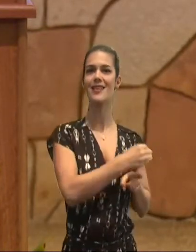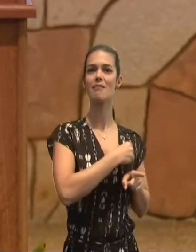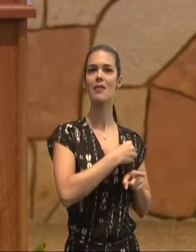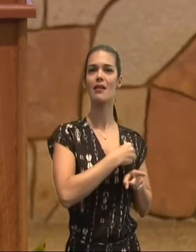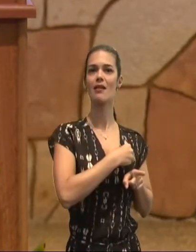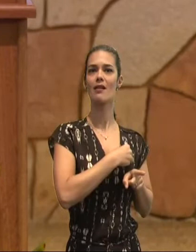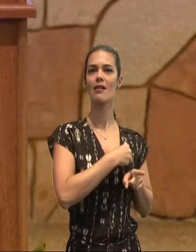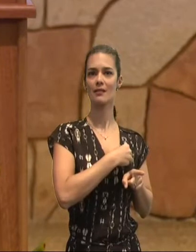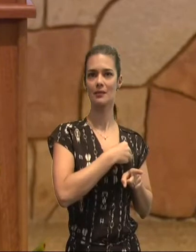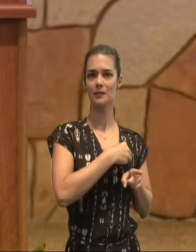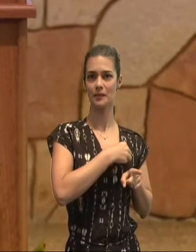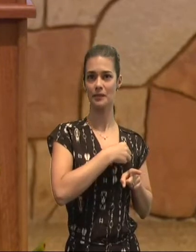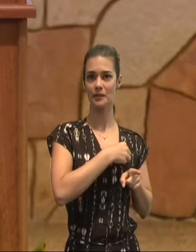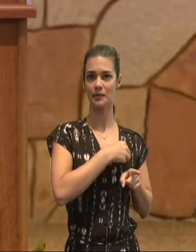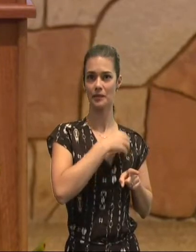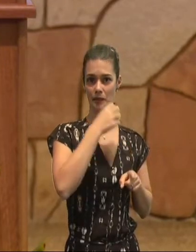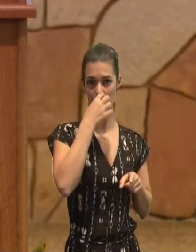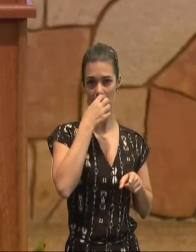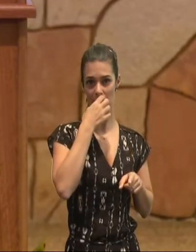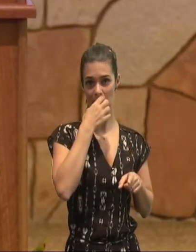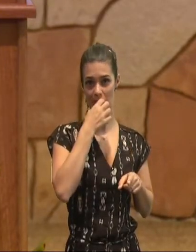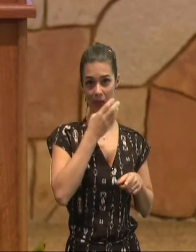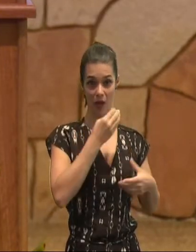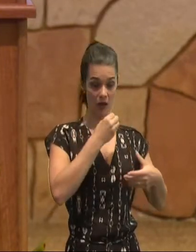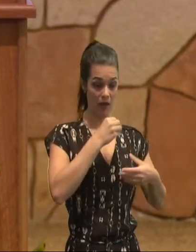nós, e o pecado, que está no mundo,